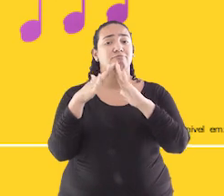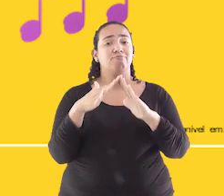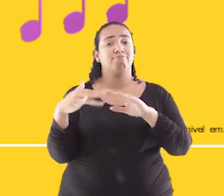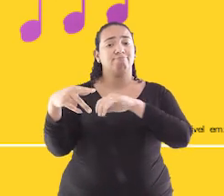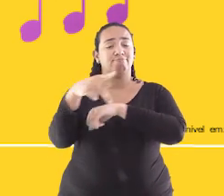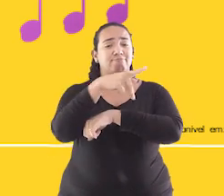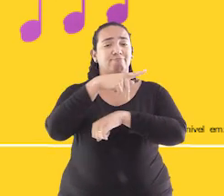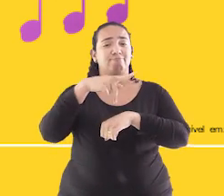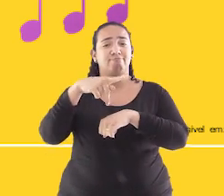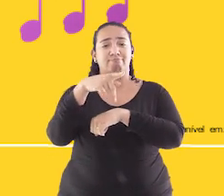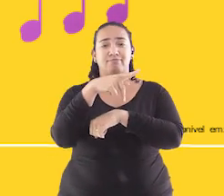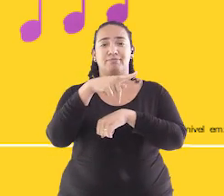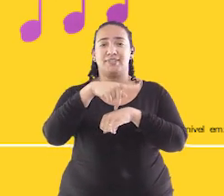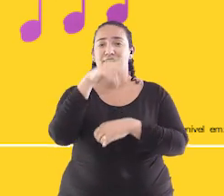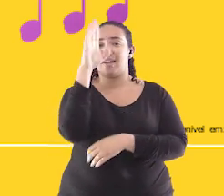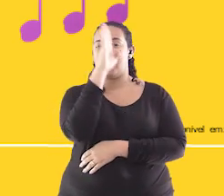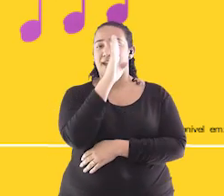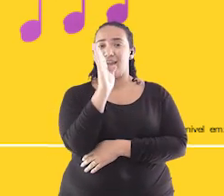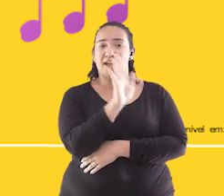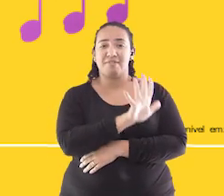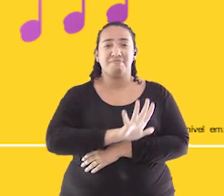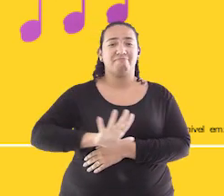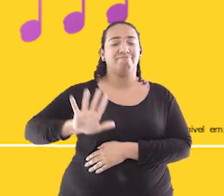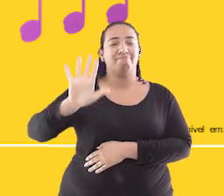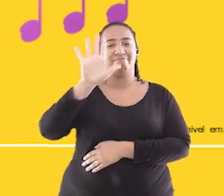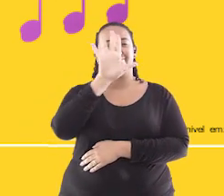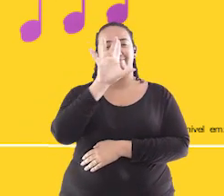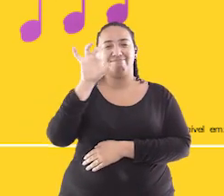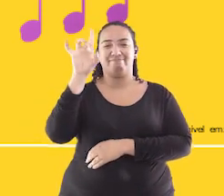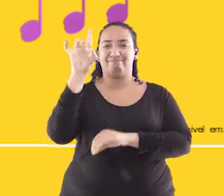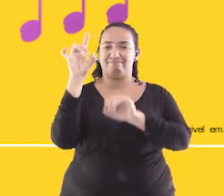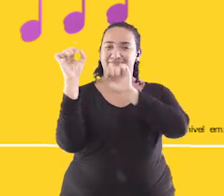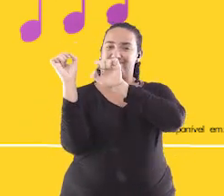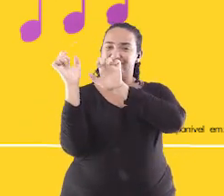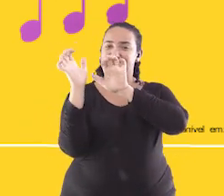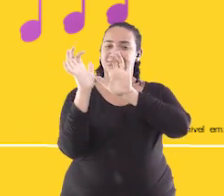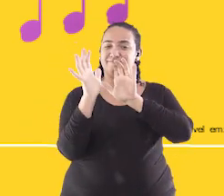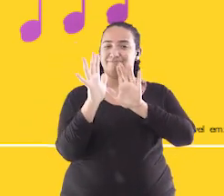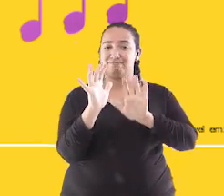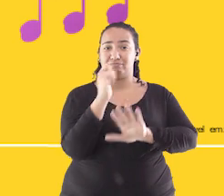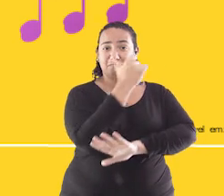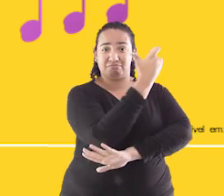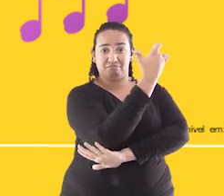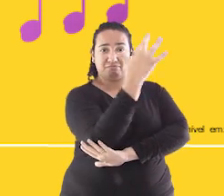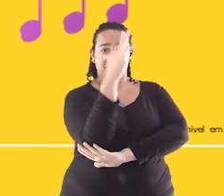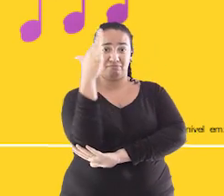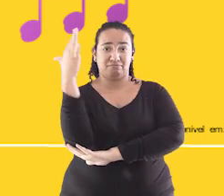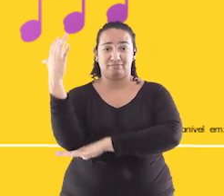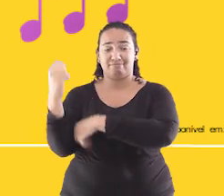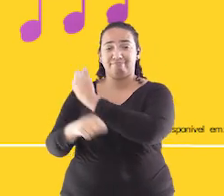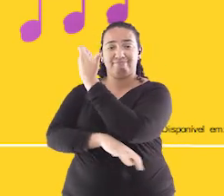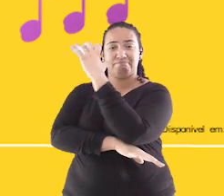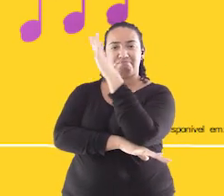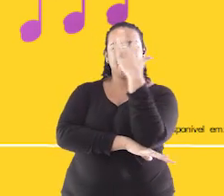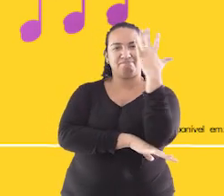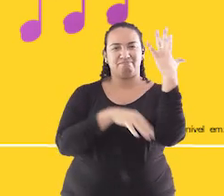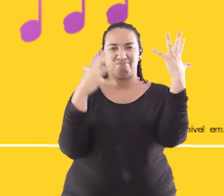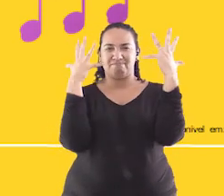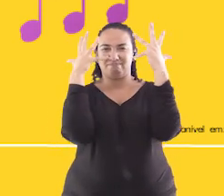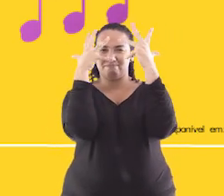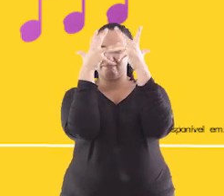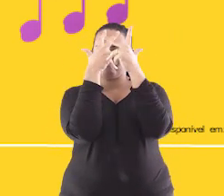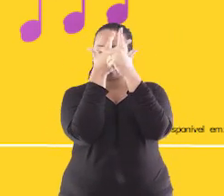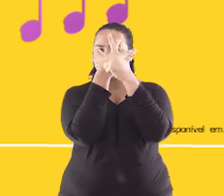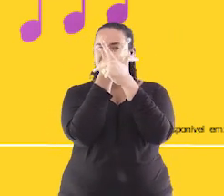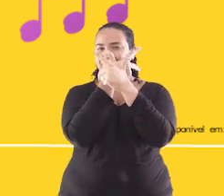país tropical, abençoado por Deus e bonito por natureza